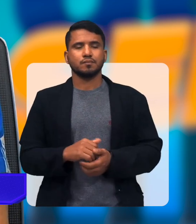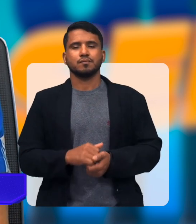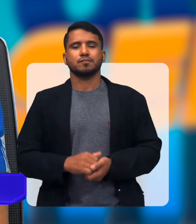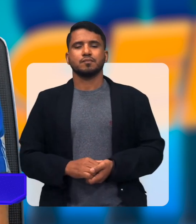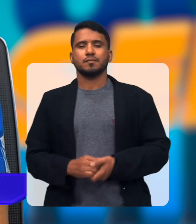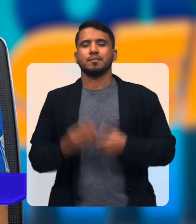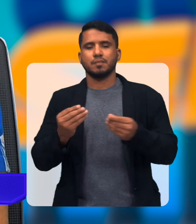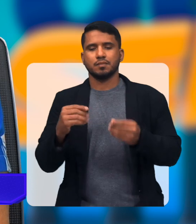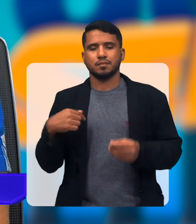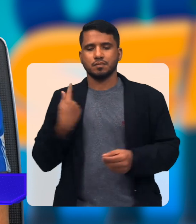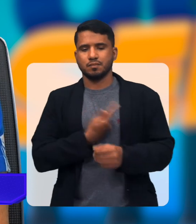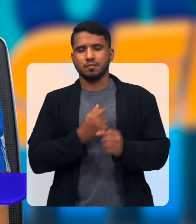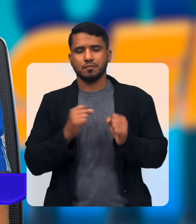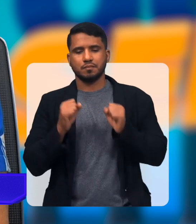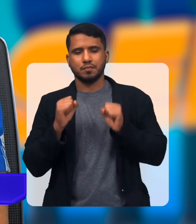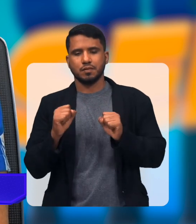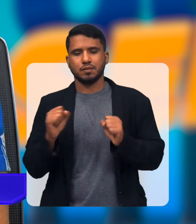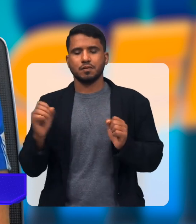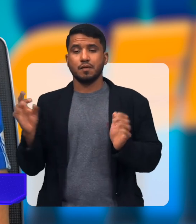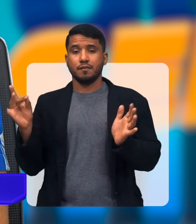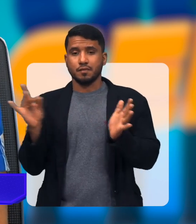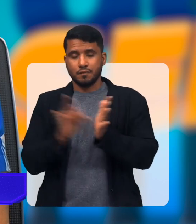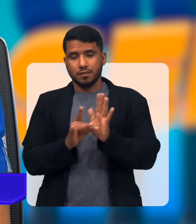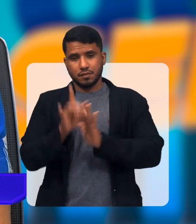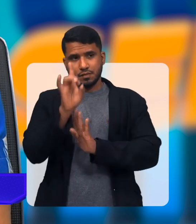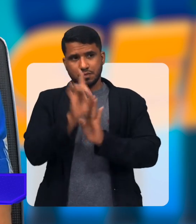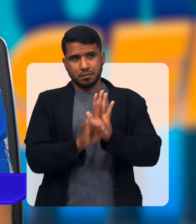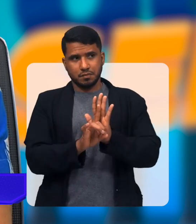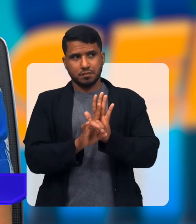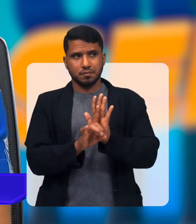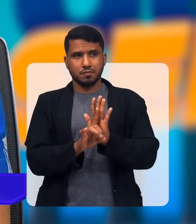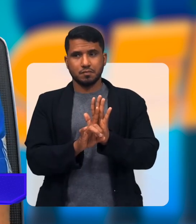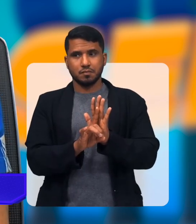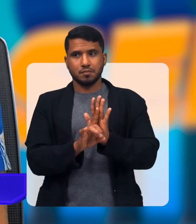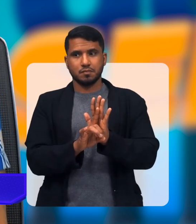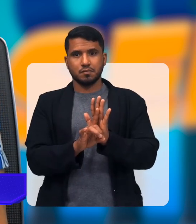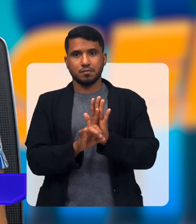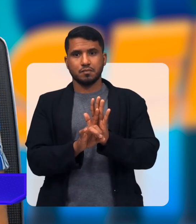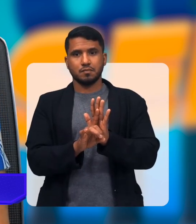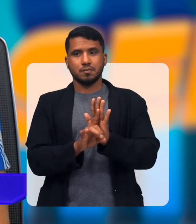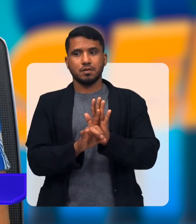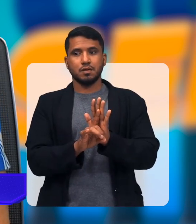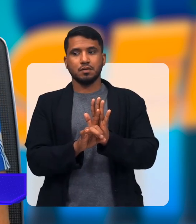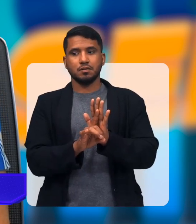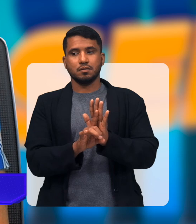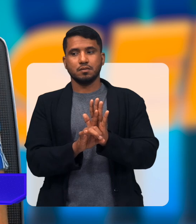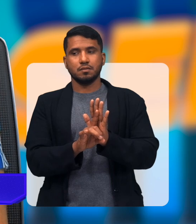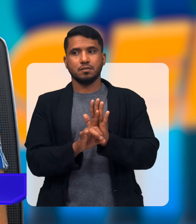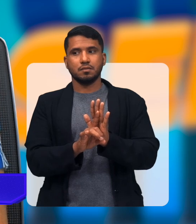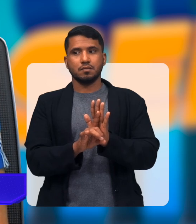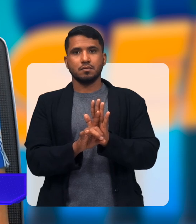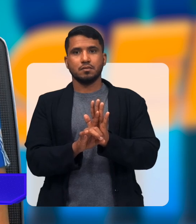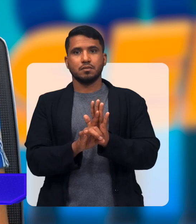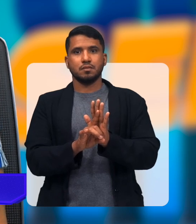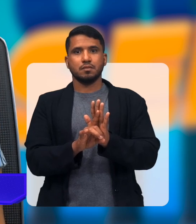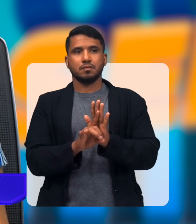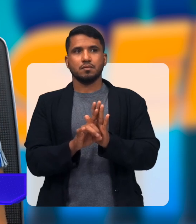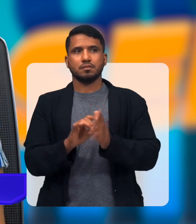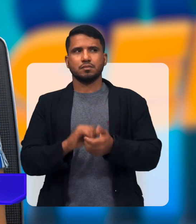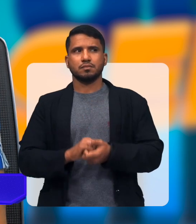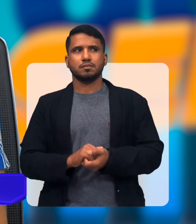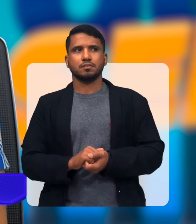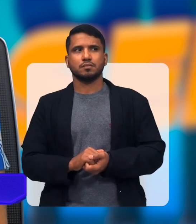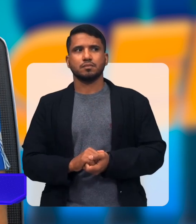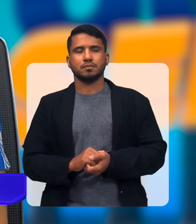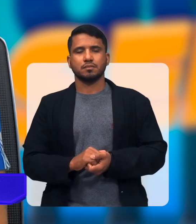público Para que a gente gente Possa efetivar Esses direitos Né? Tanto na educação Que... Como já